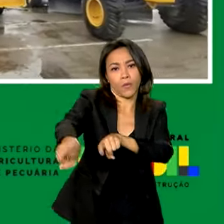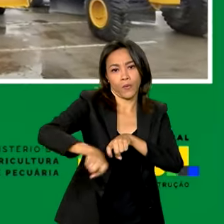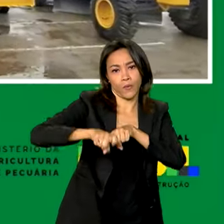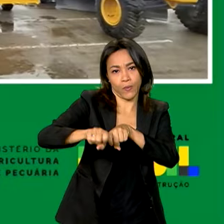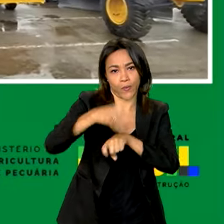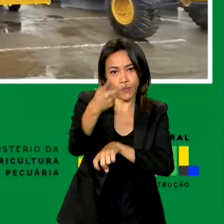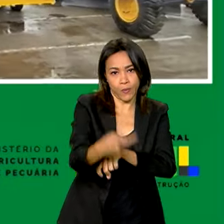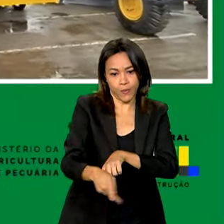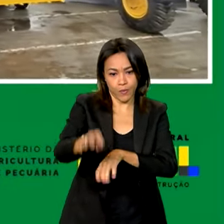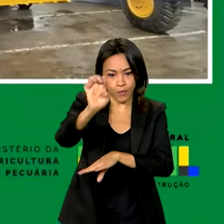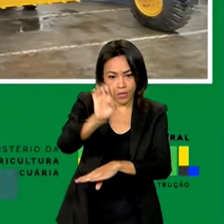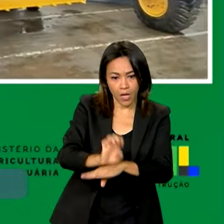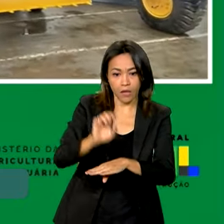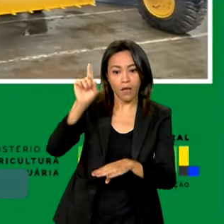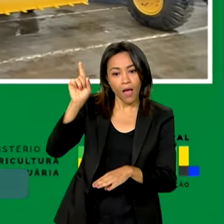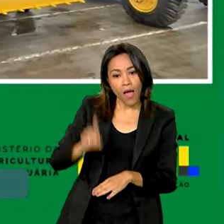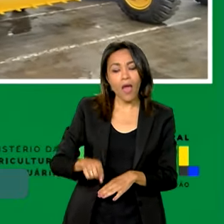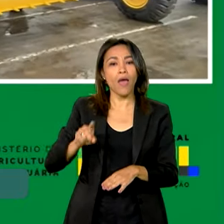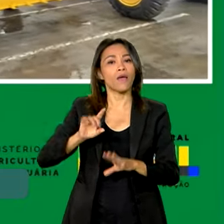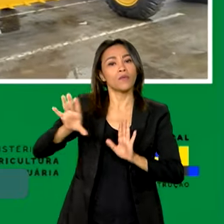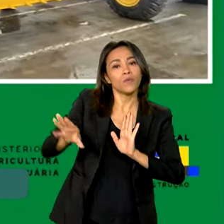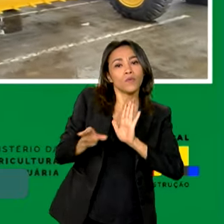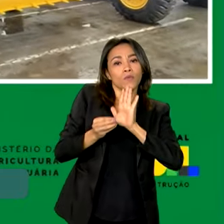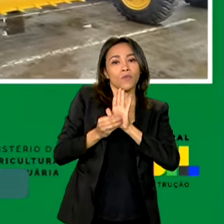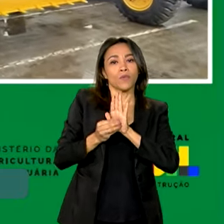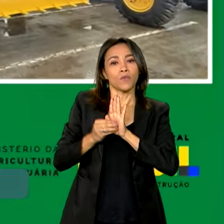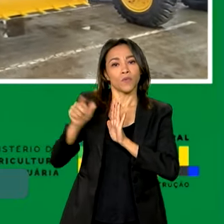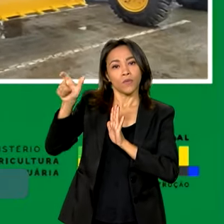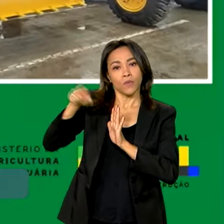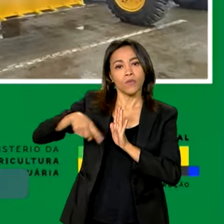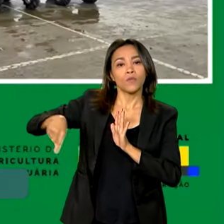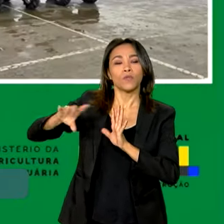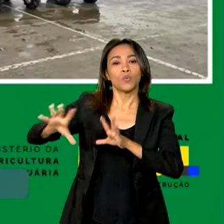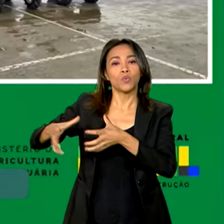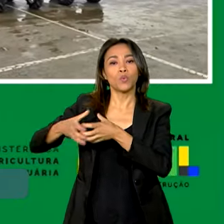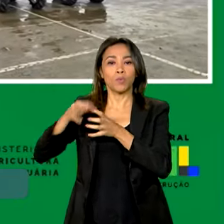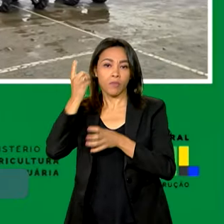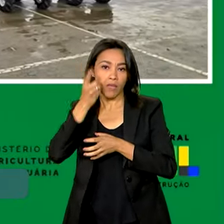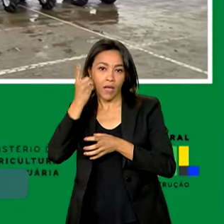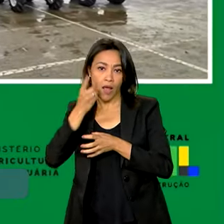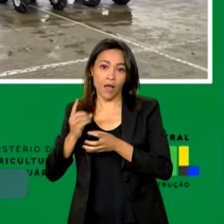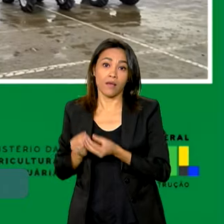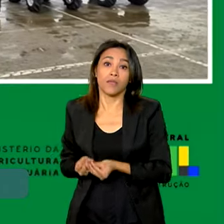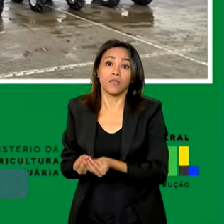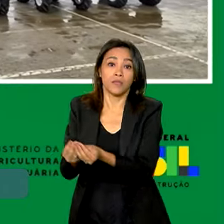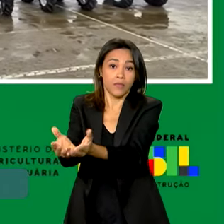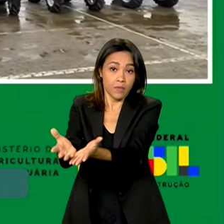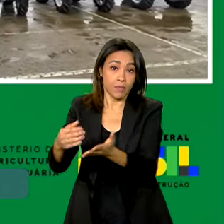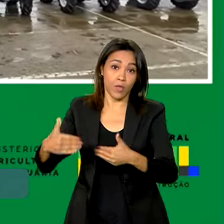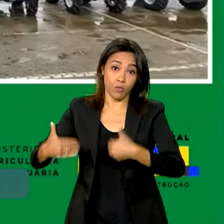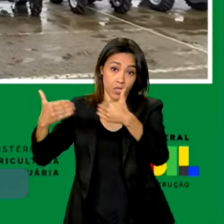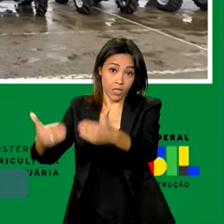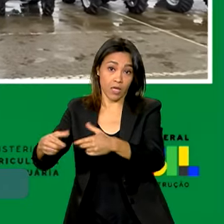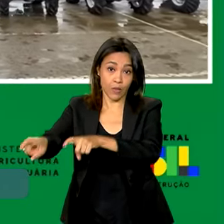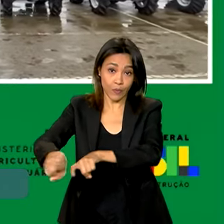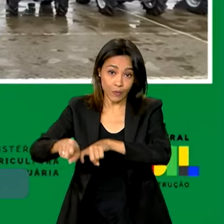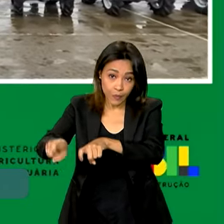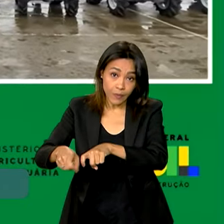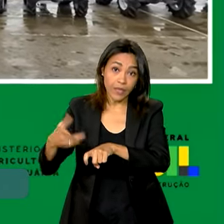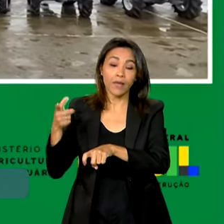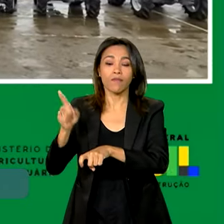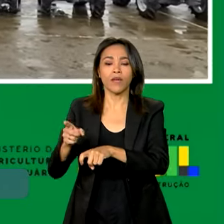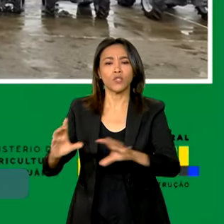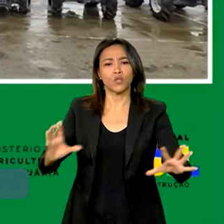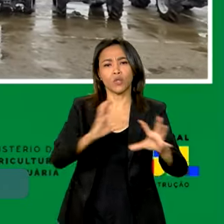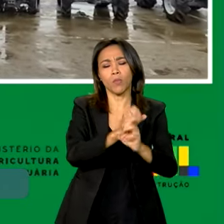Os equipamentos são fruto de emendas parlamentares liberadas pelo Ministério da Agricultura e Pecuária. No total, serão